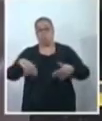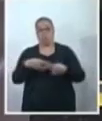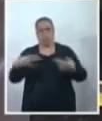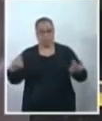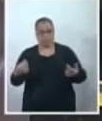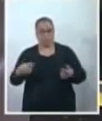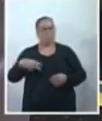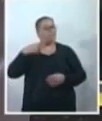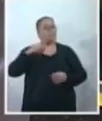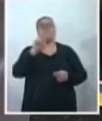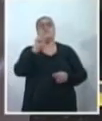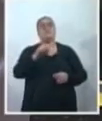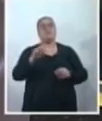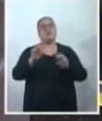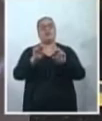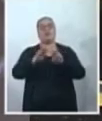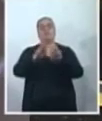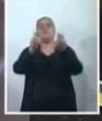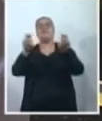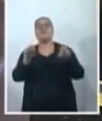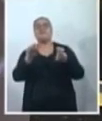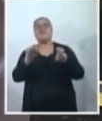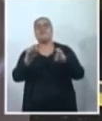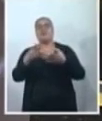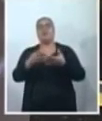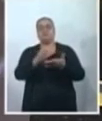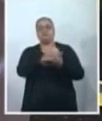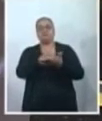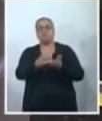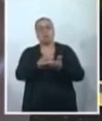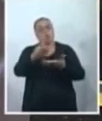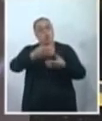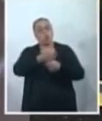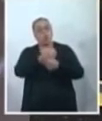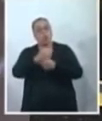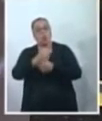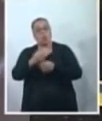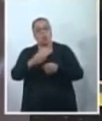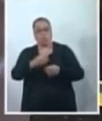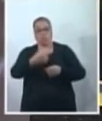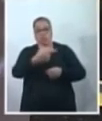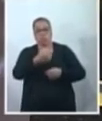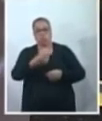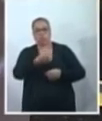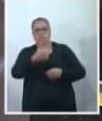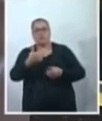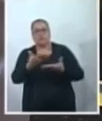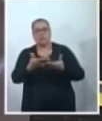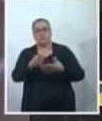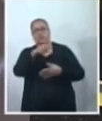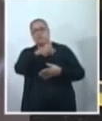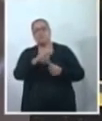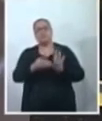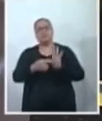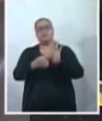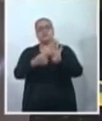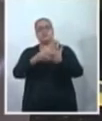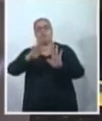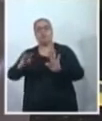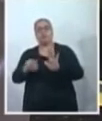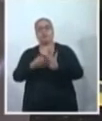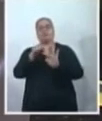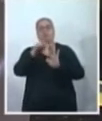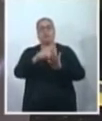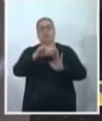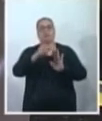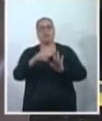falar desses temas aí, que foram temas seus desde o início do ano, né? Que agora é uma intenção sua de colocar isso na emenda à lei orgânica.